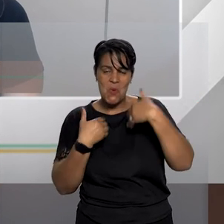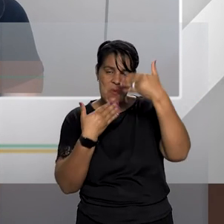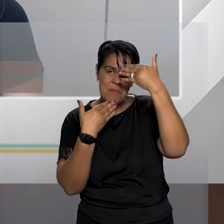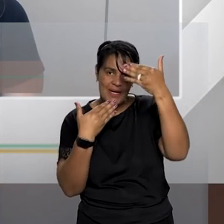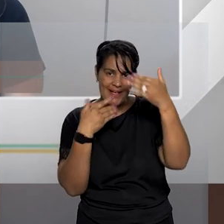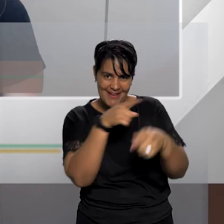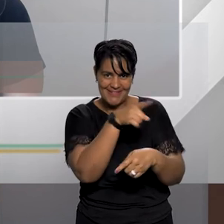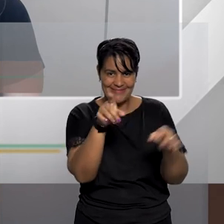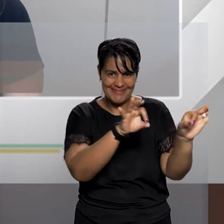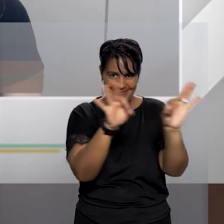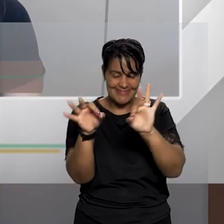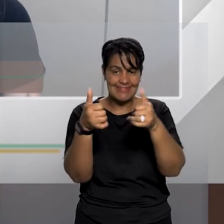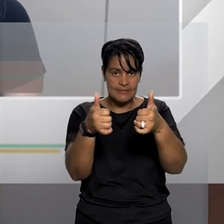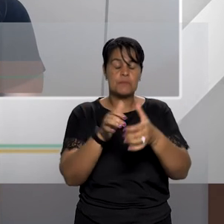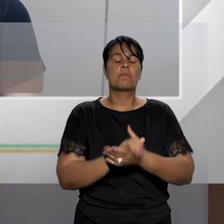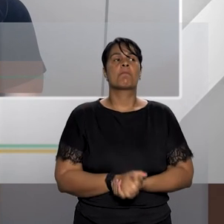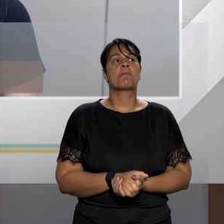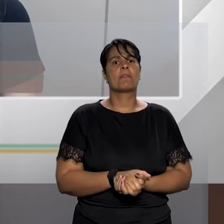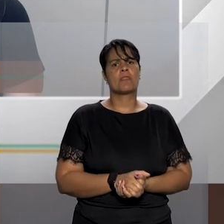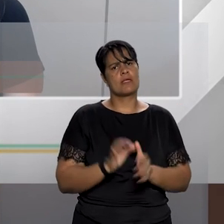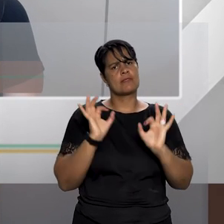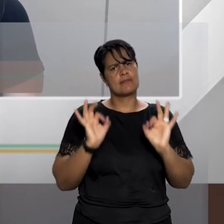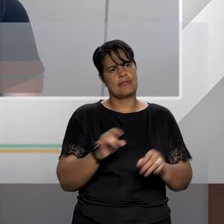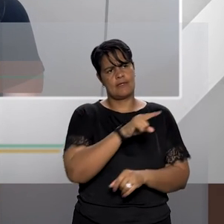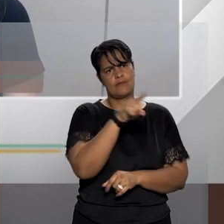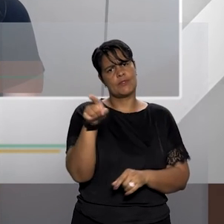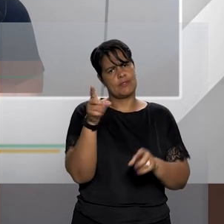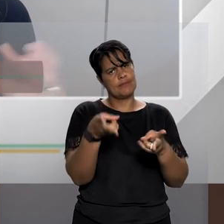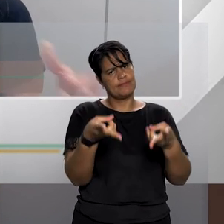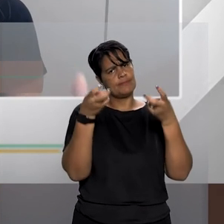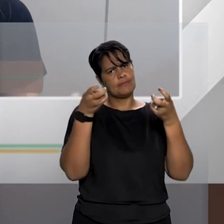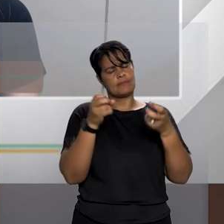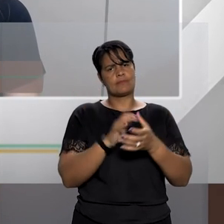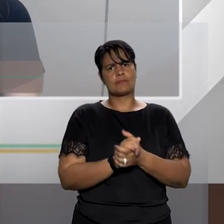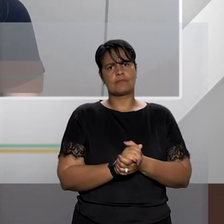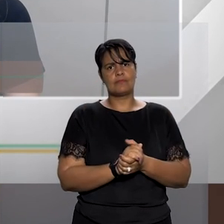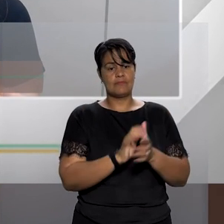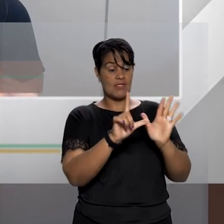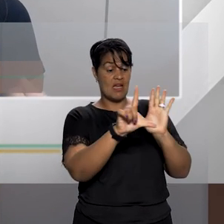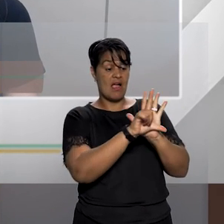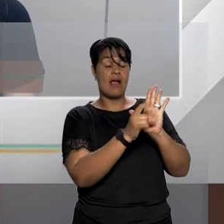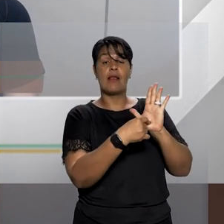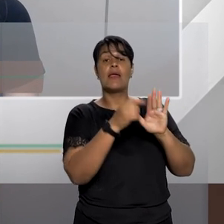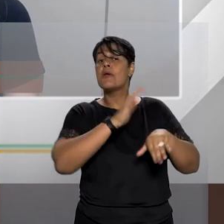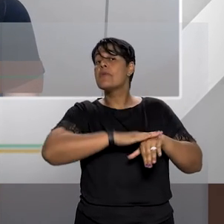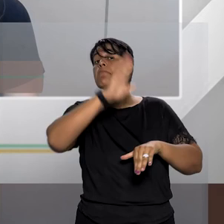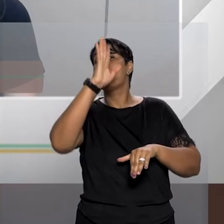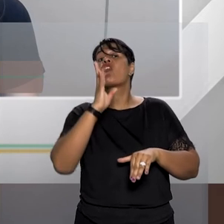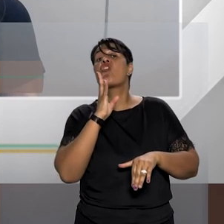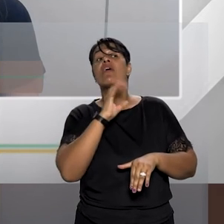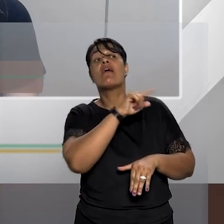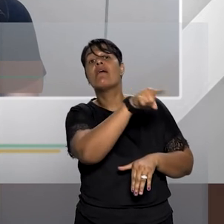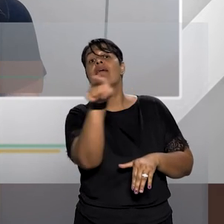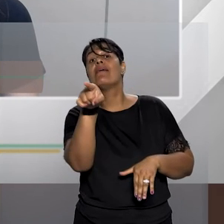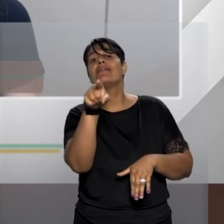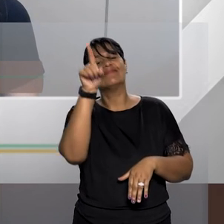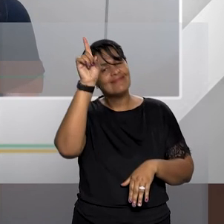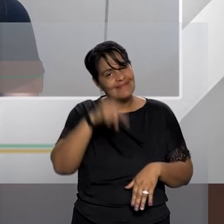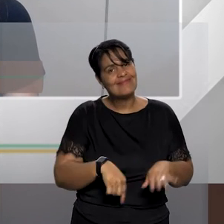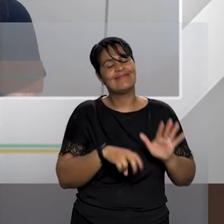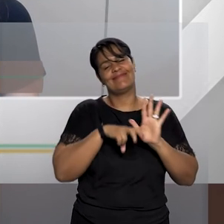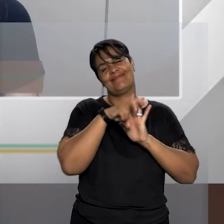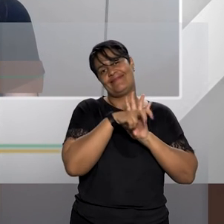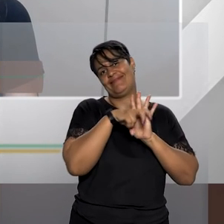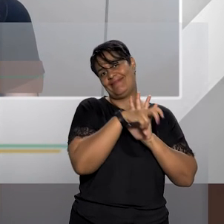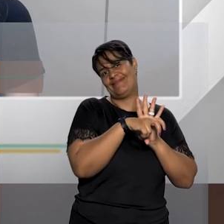essa oportunidade percebem isso a lei mais conhecida é a lei Maria da Penha a lei mais conhecida